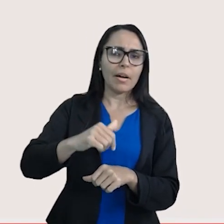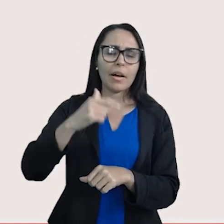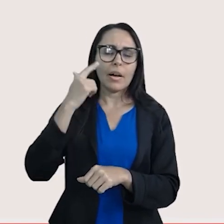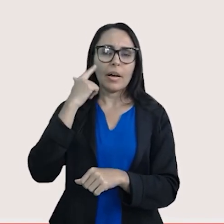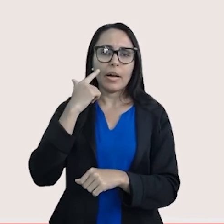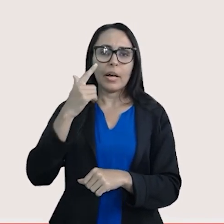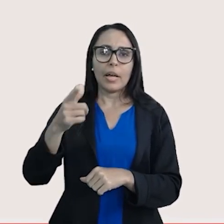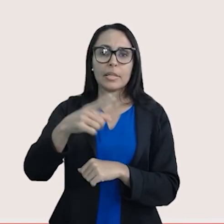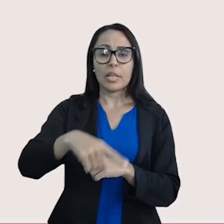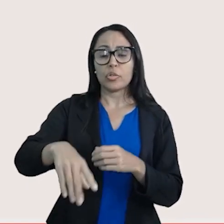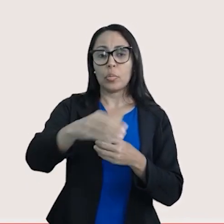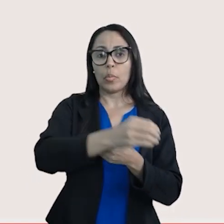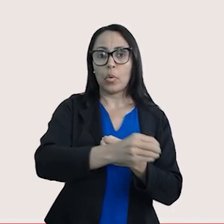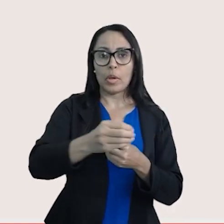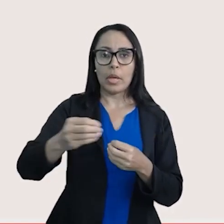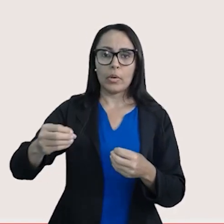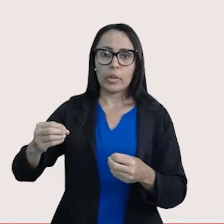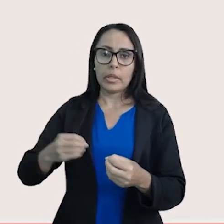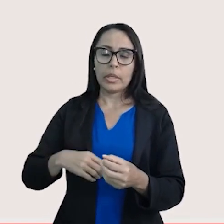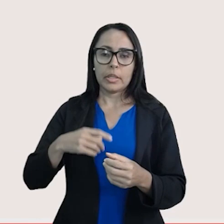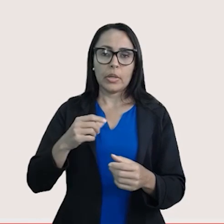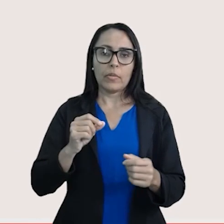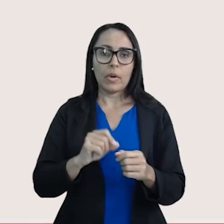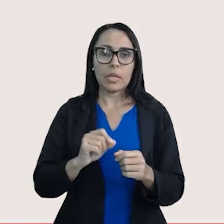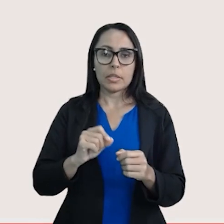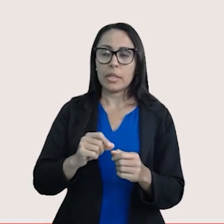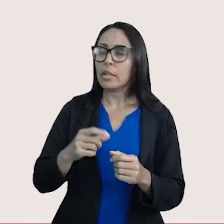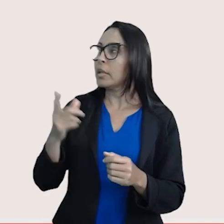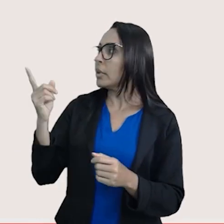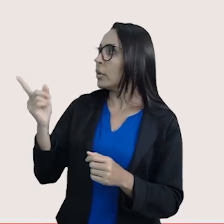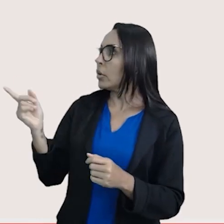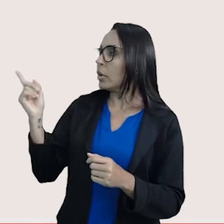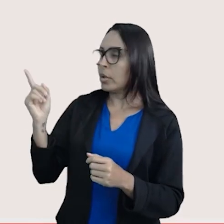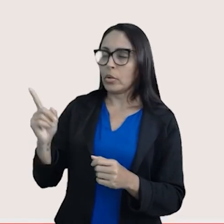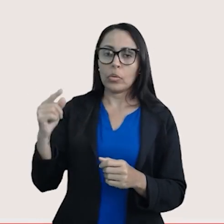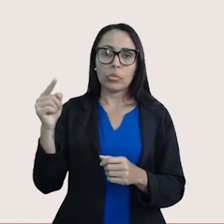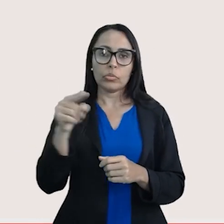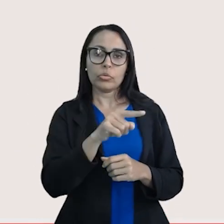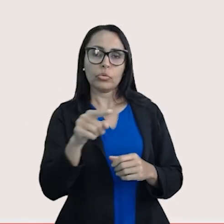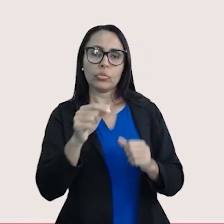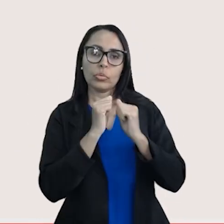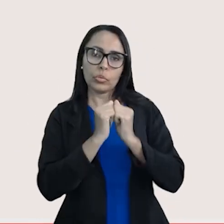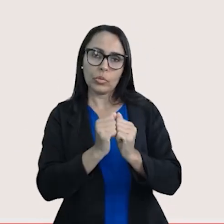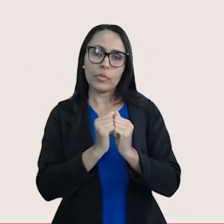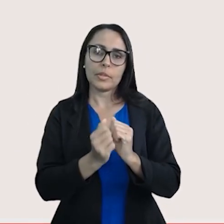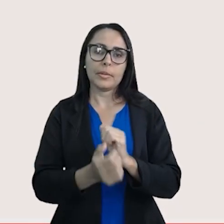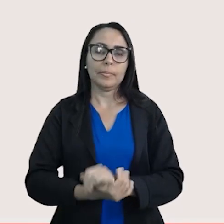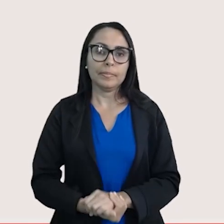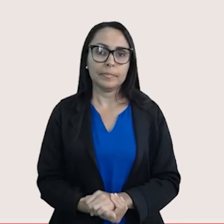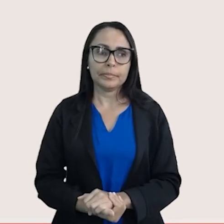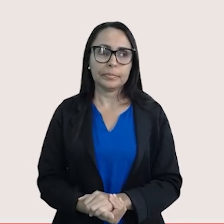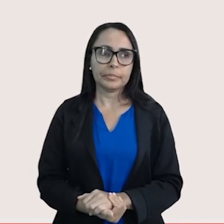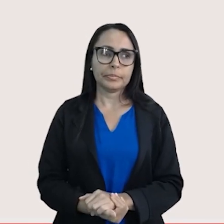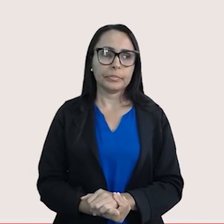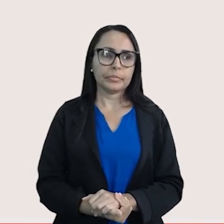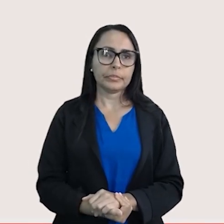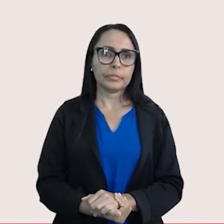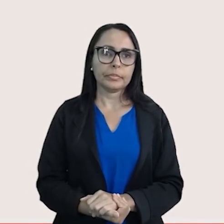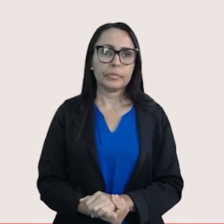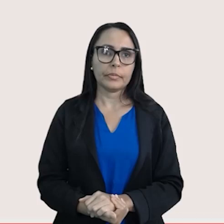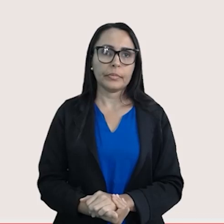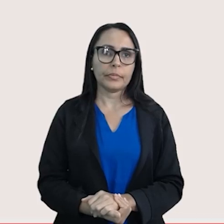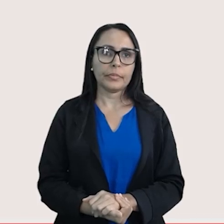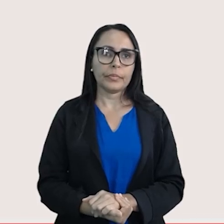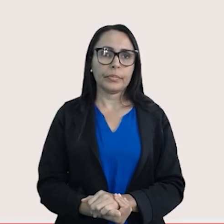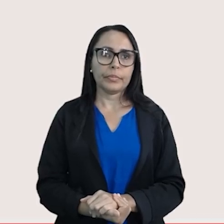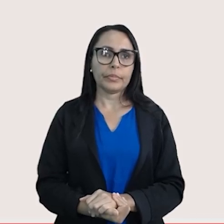moléculas e tentar fazer o que eu acabei de fazer agora com vocês, com eletronegatividade. Ok?